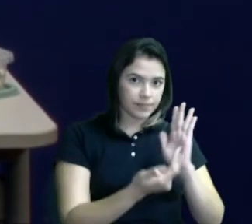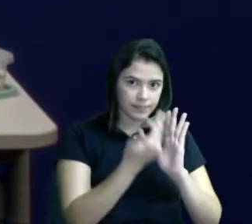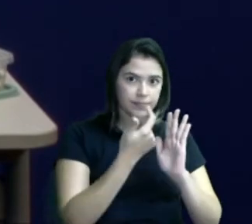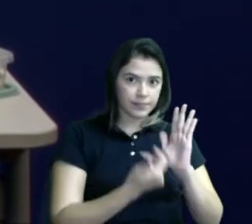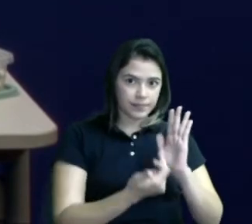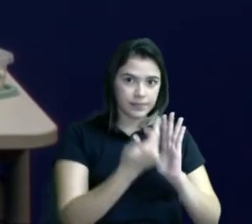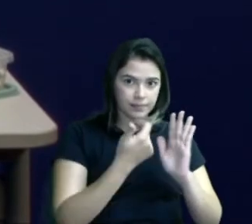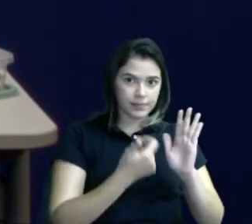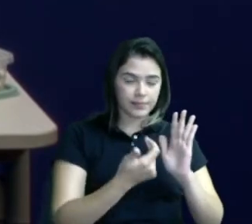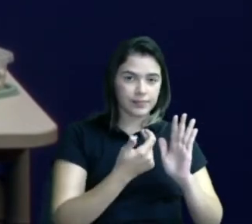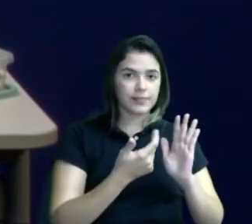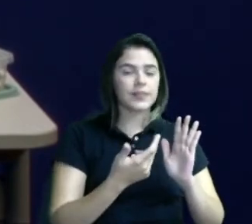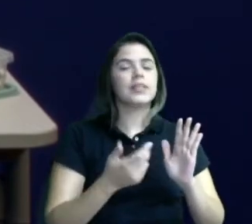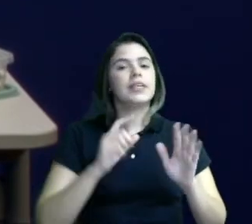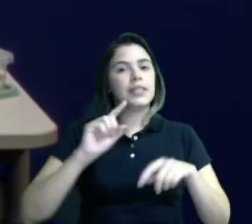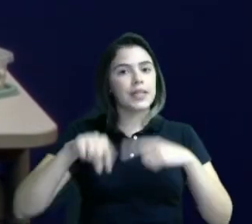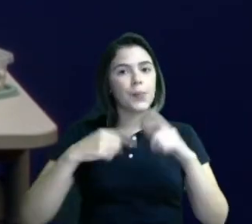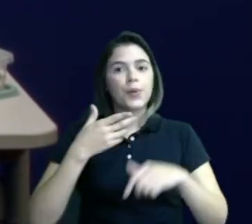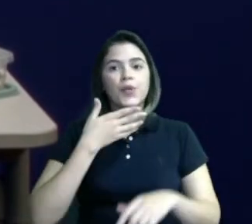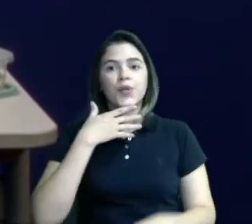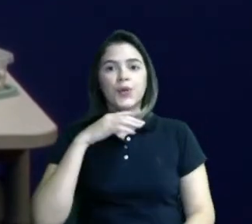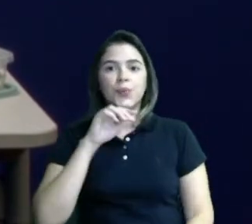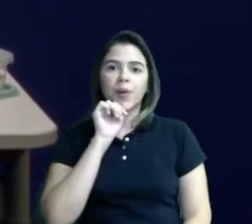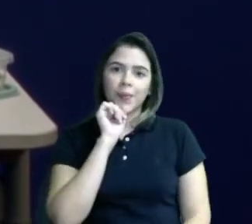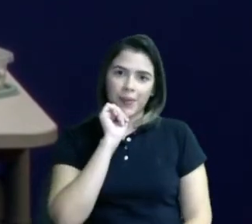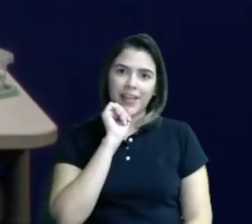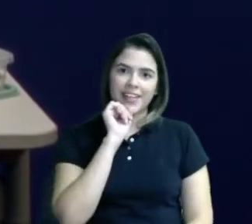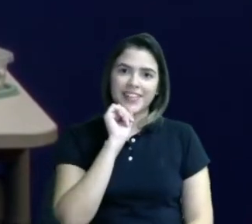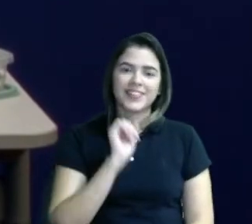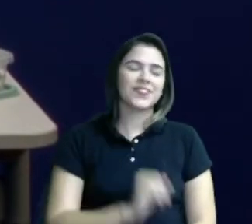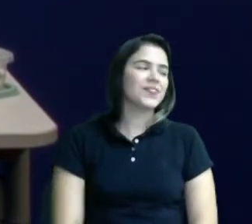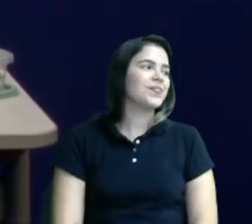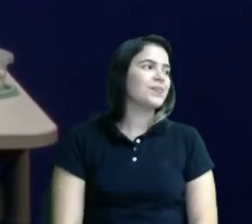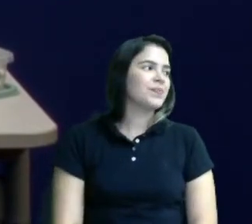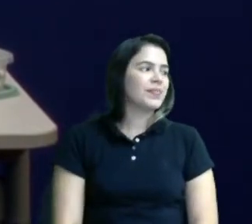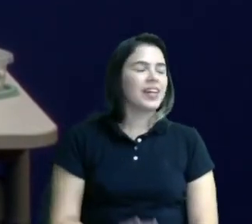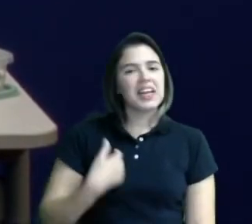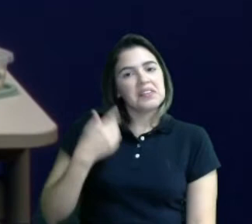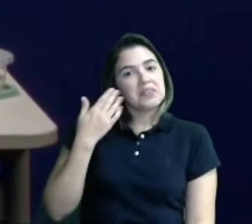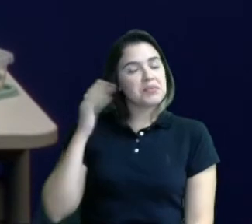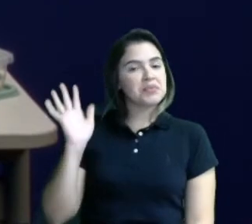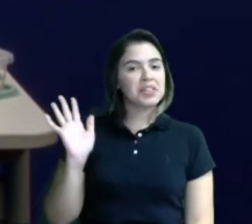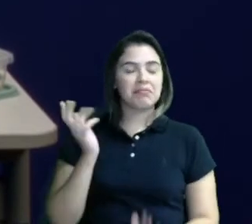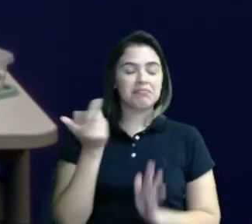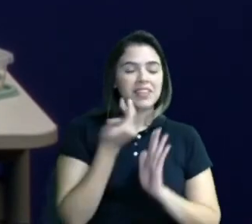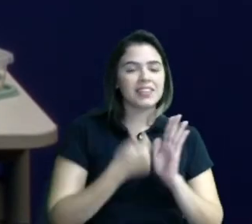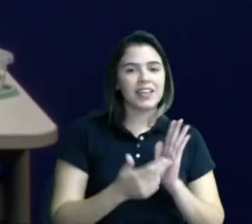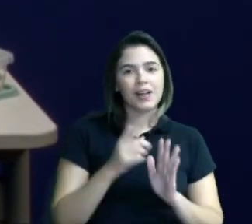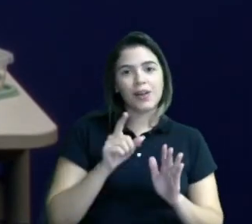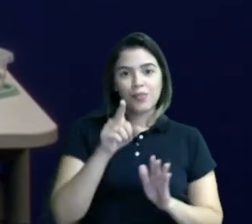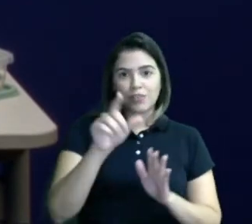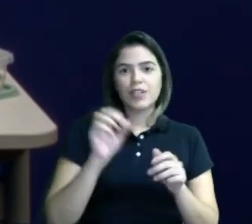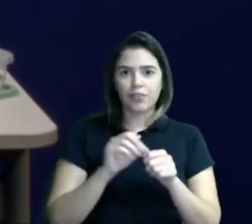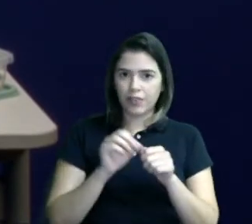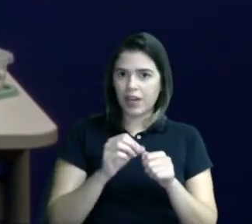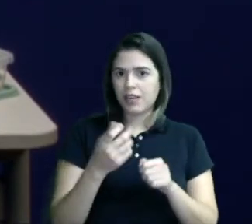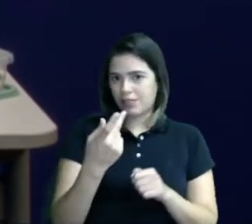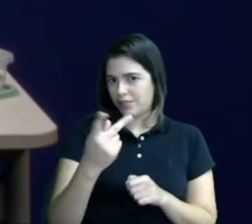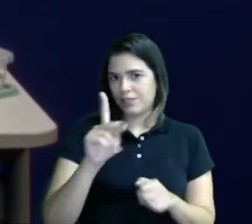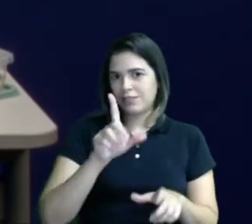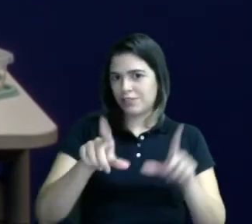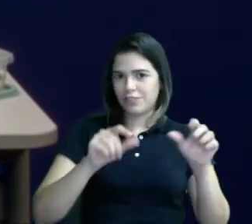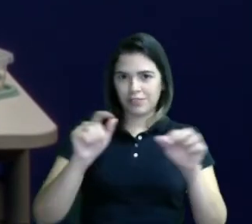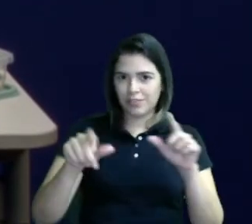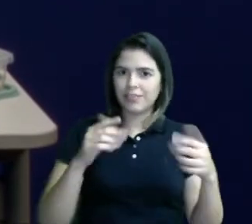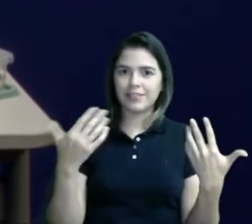papai. Deixa eu desenhar aqui. Eu não sei muito desenhar, mas você vai fazer do seu jeitinho. Tá